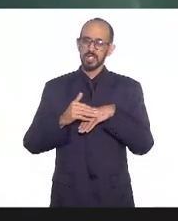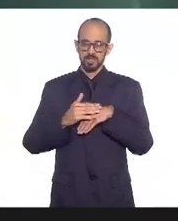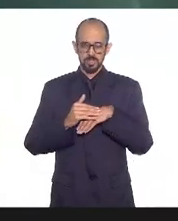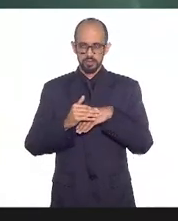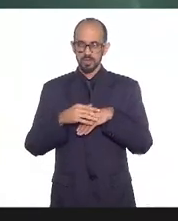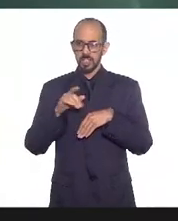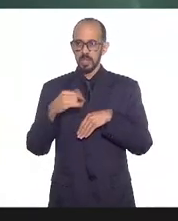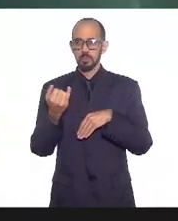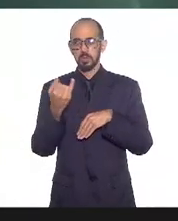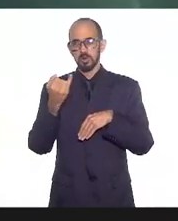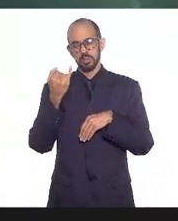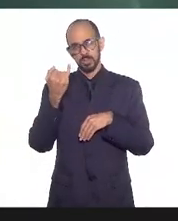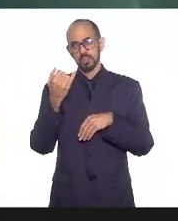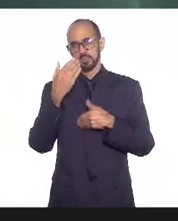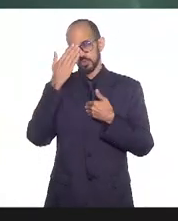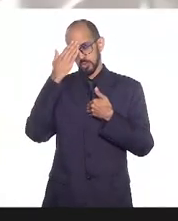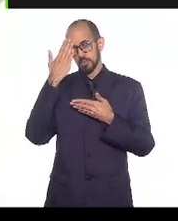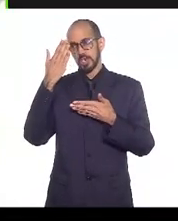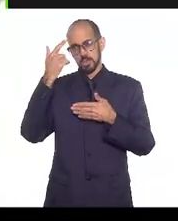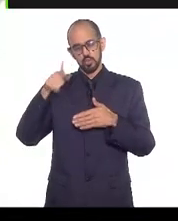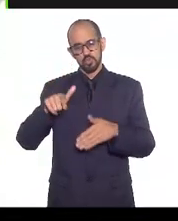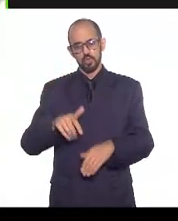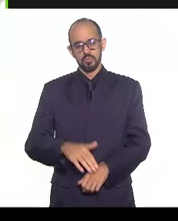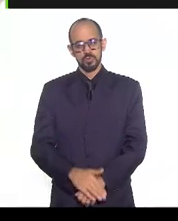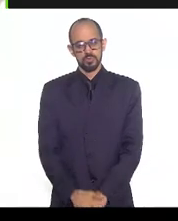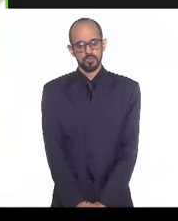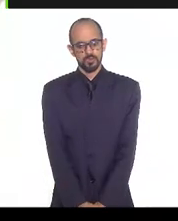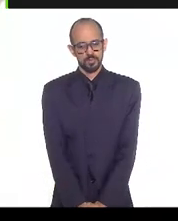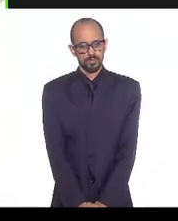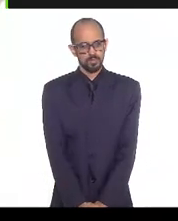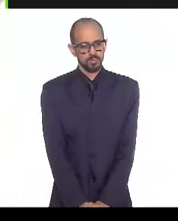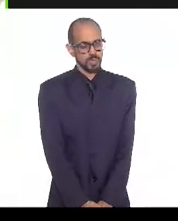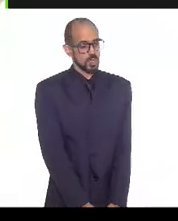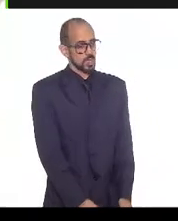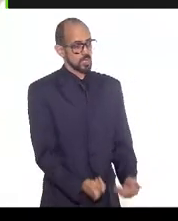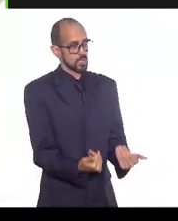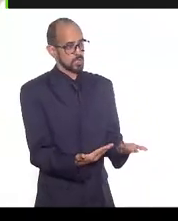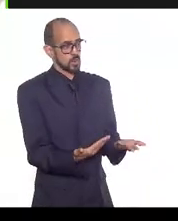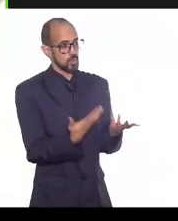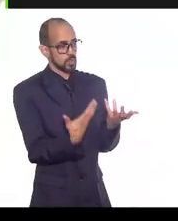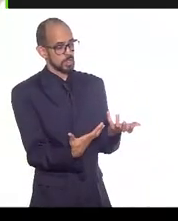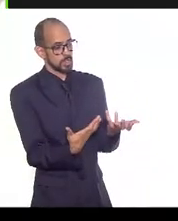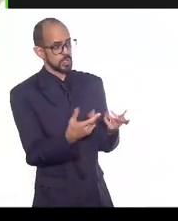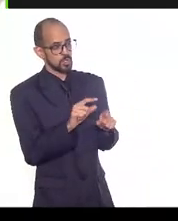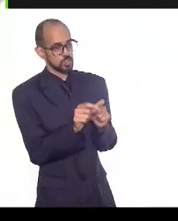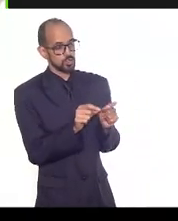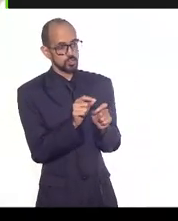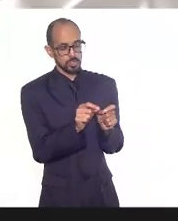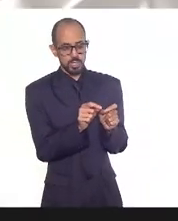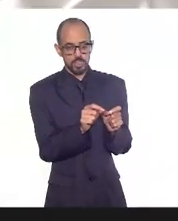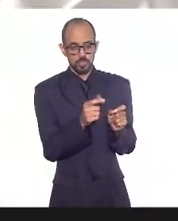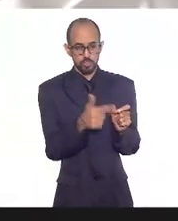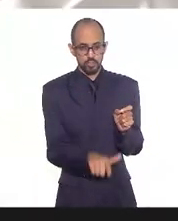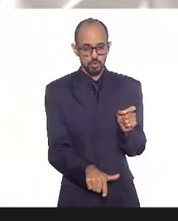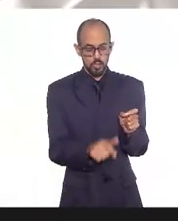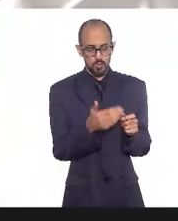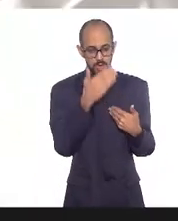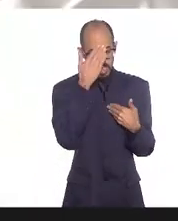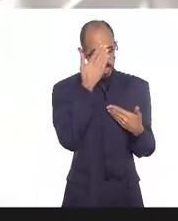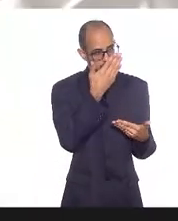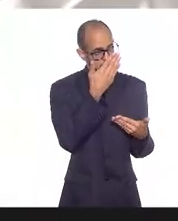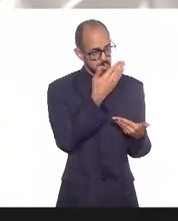obrigado mais uma vez bom eu queria mais uma vez agradecer